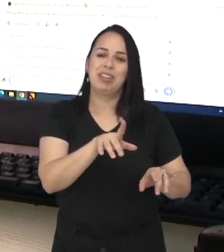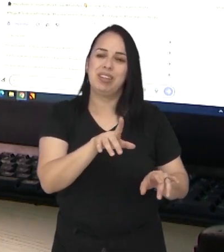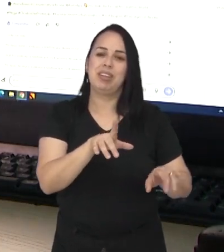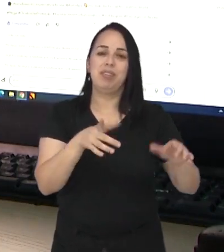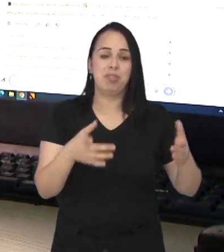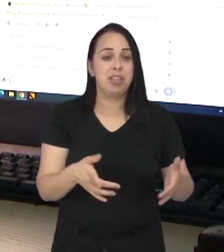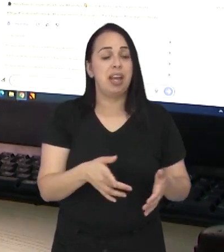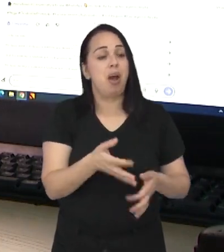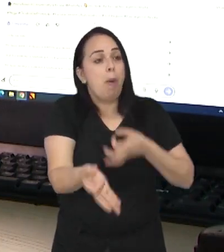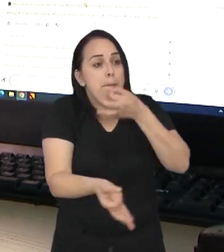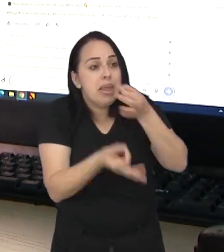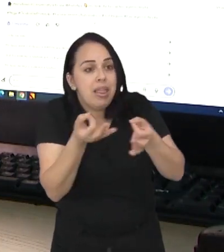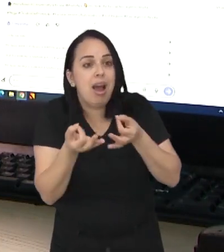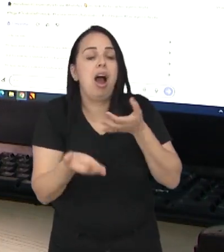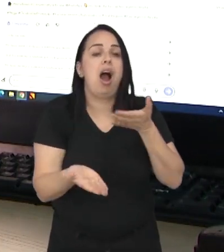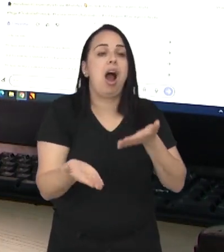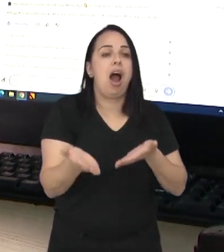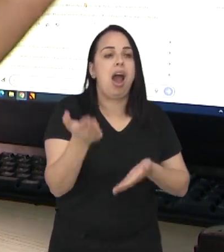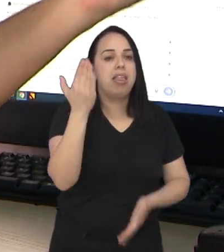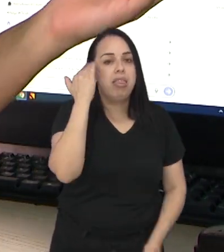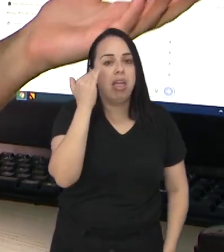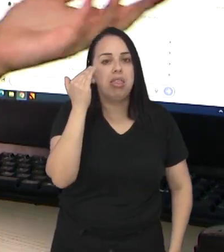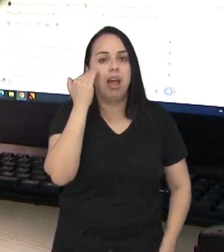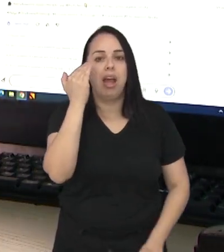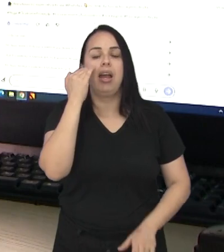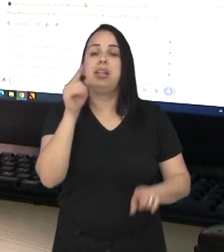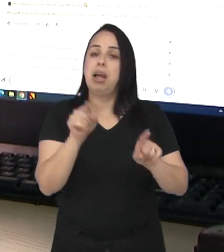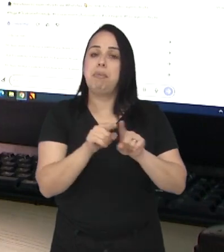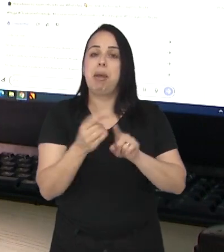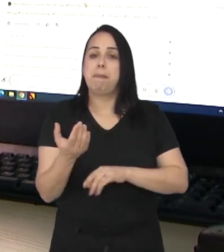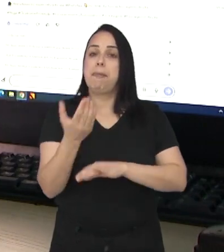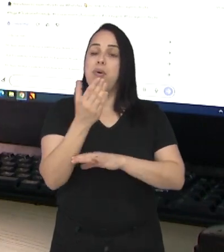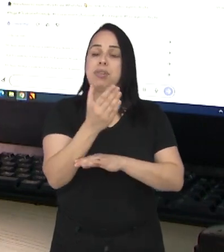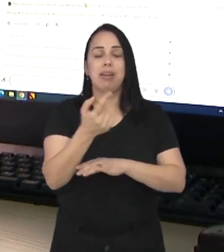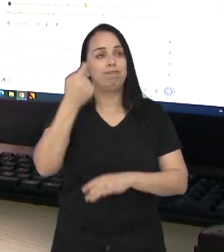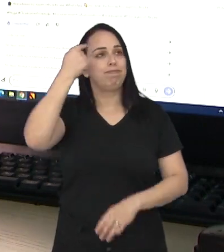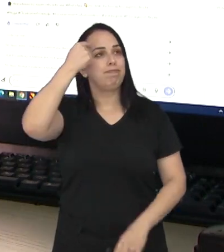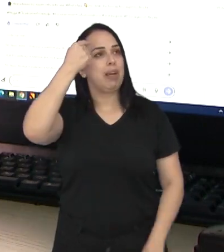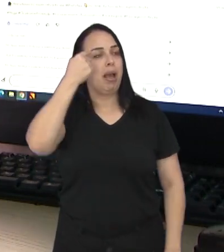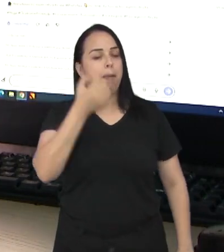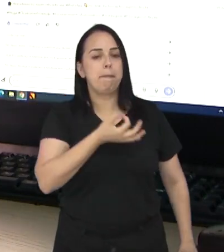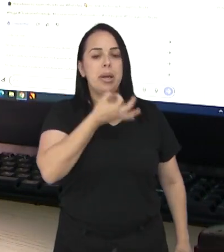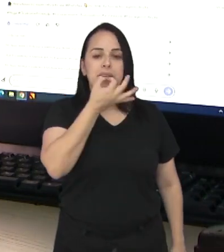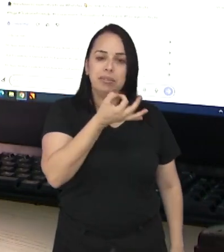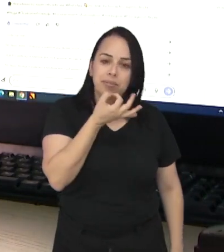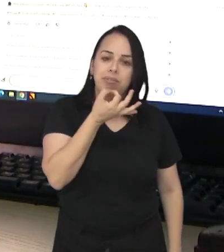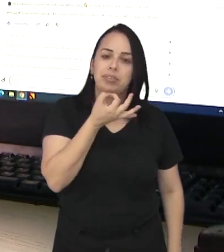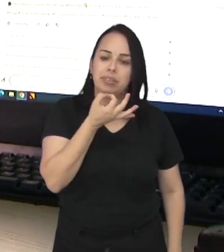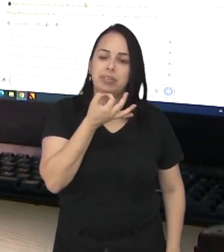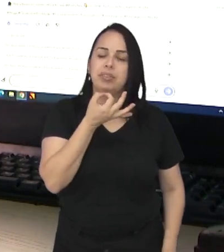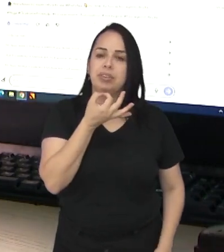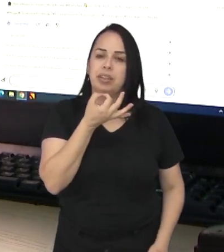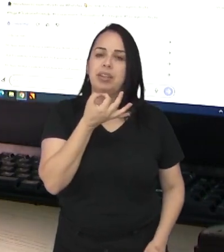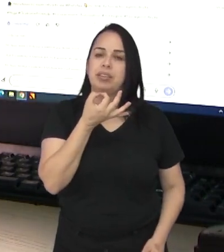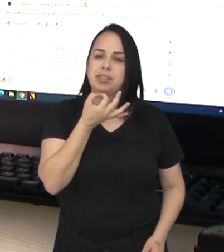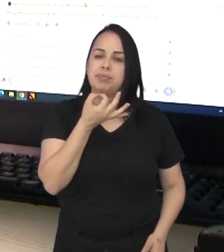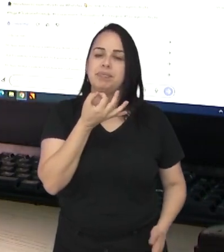ruim, né? Pelo contrário, você ouvir o outro e ter a oportunidade de falar o que você pensa,